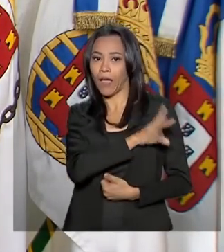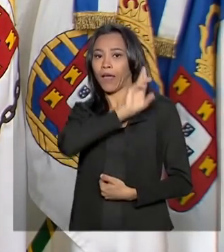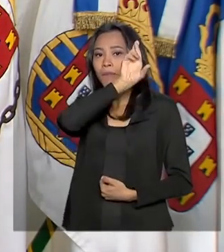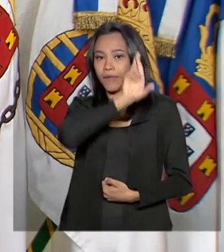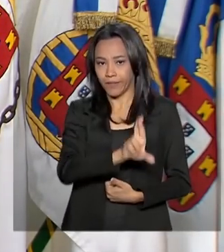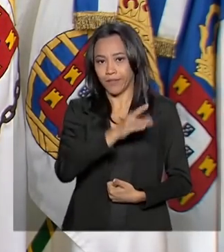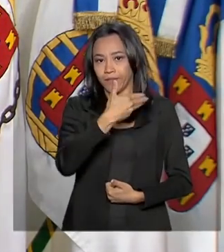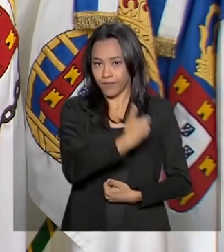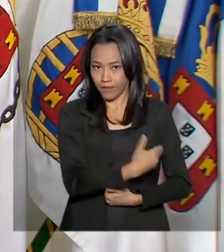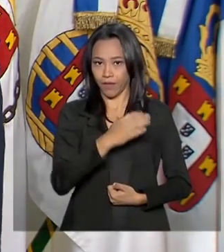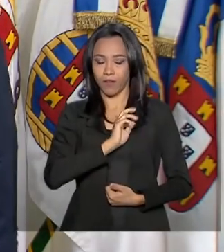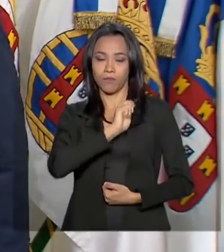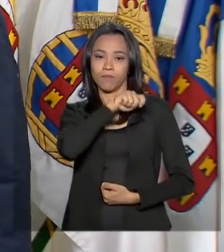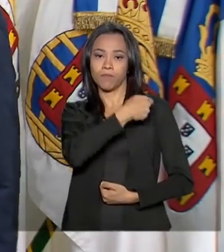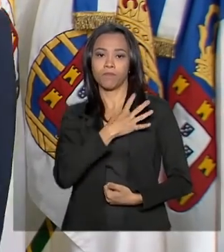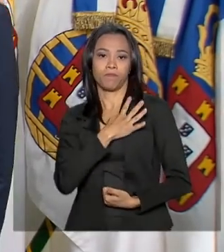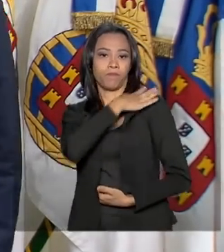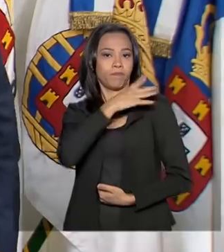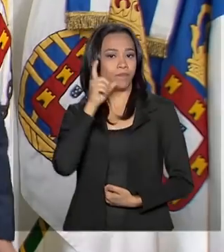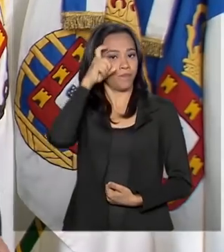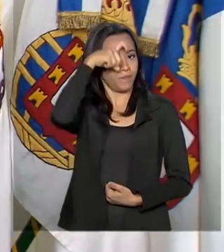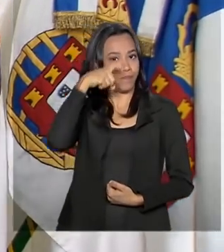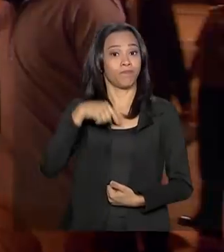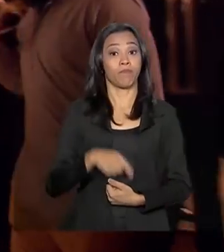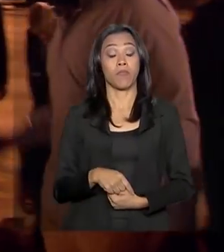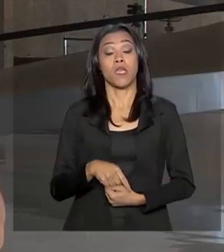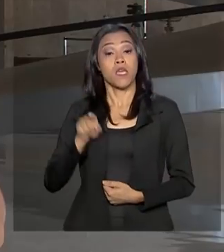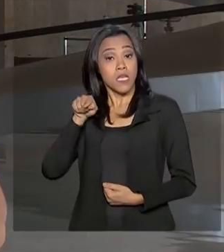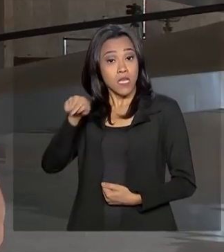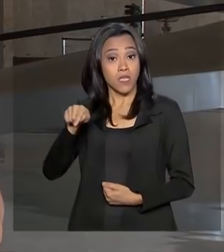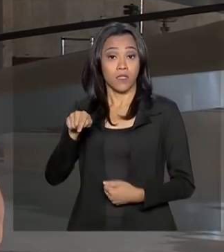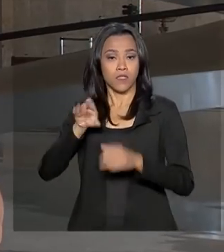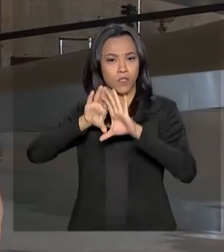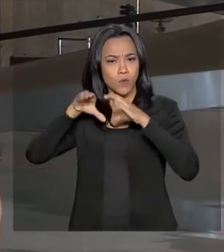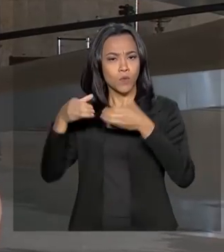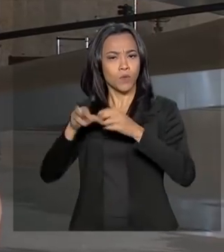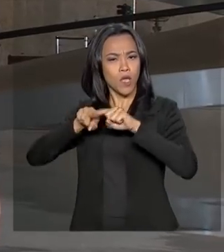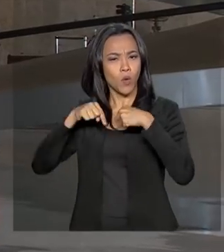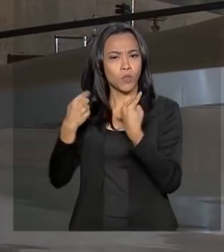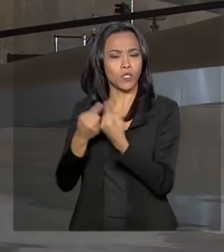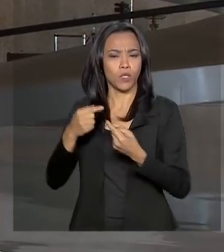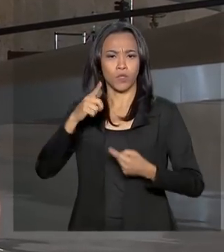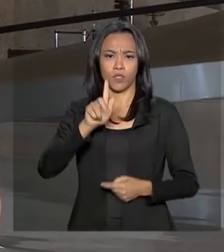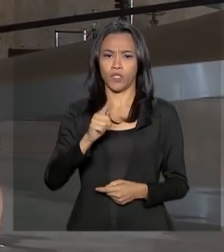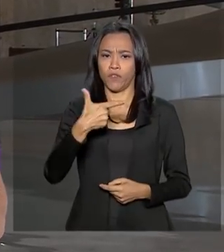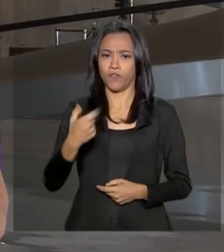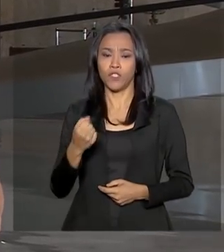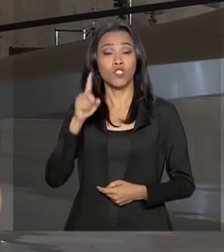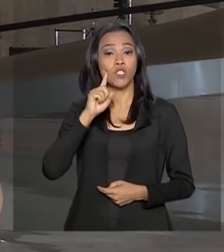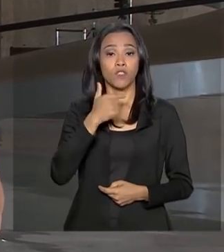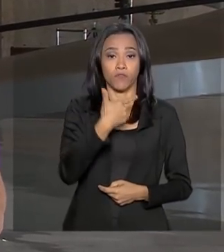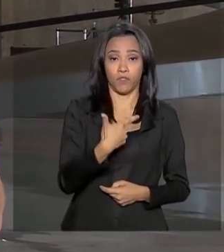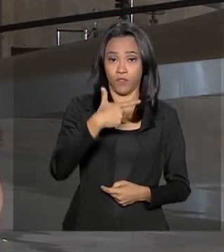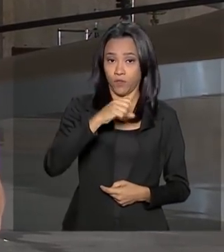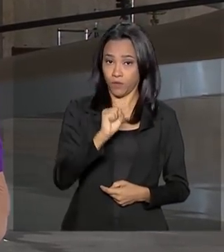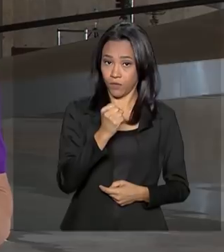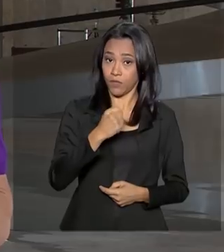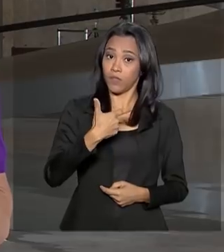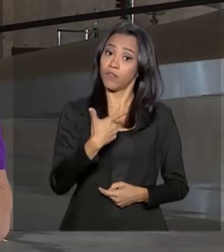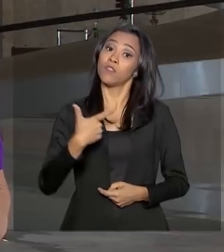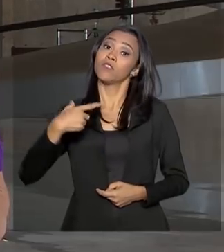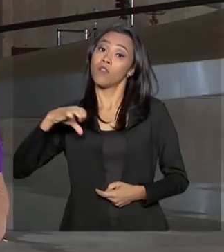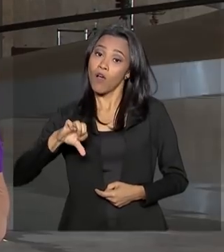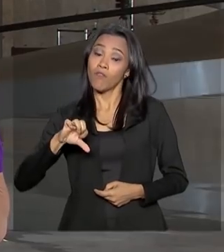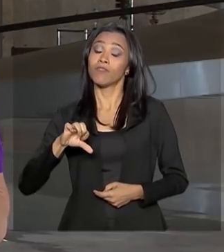período fora do Brasil. A cúpula do G20 será realizada nos dias 28 e 29 de